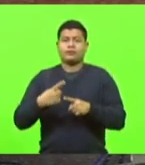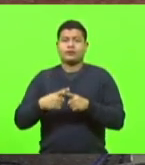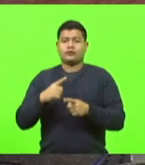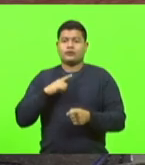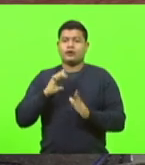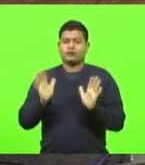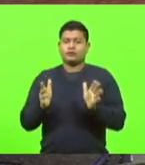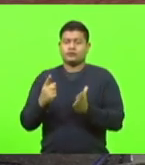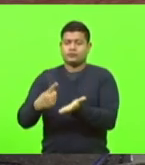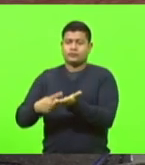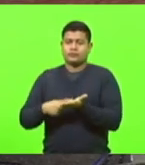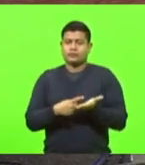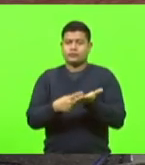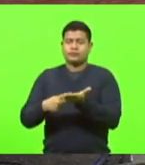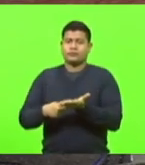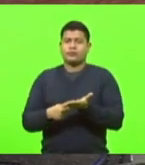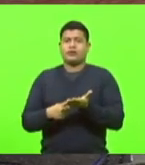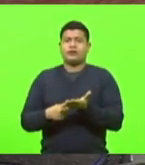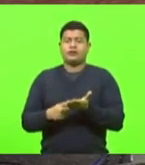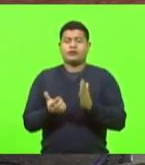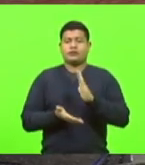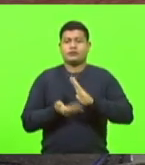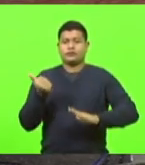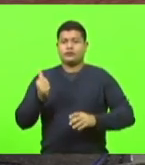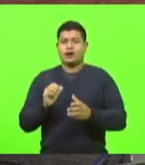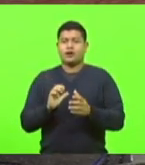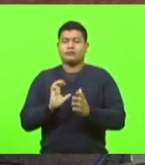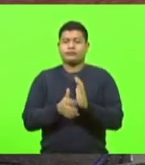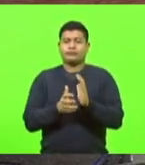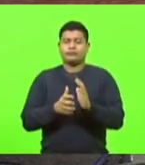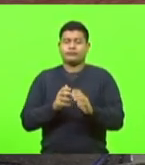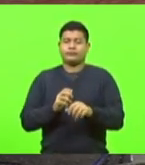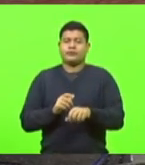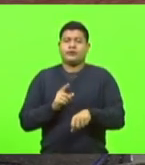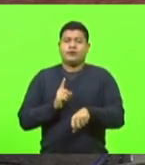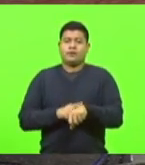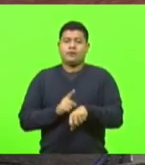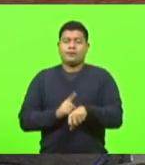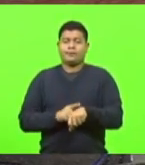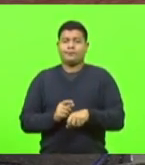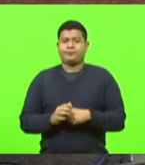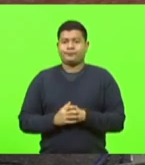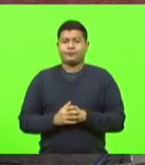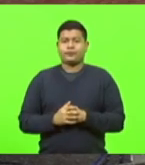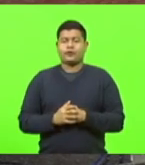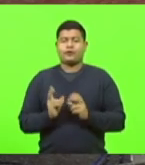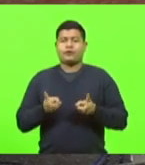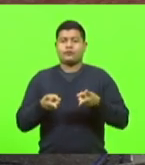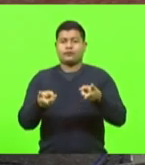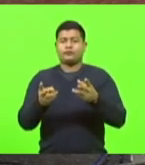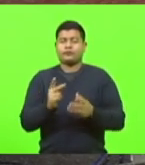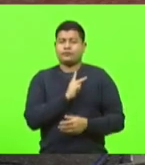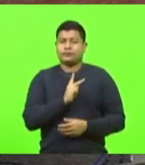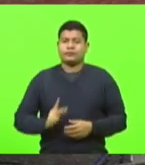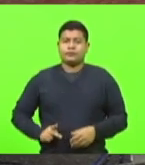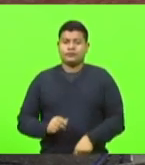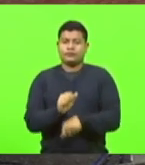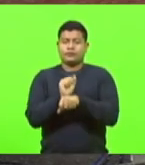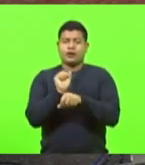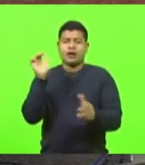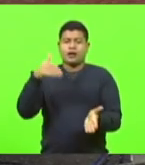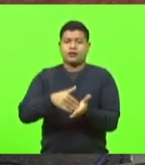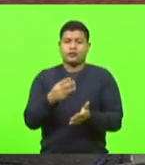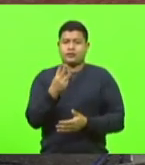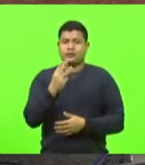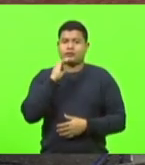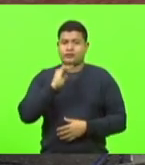líderes, foi suprido o horário destinado aos partidos políticos. Ato contínuo. O senhor presidente suspendeu a sessão até às 15